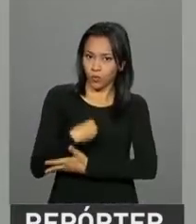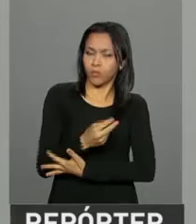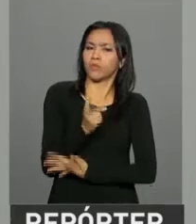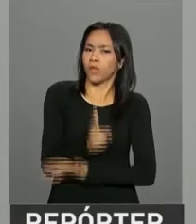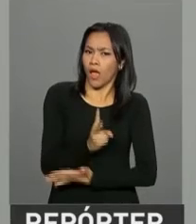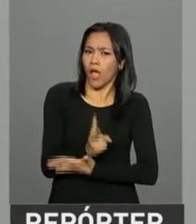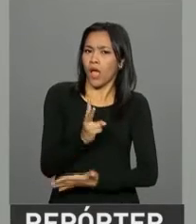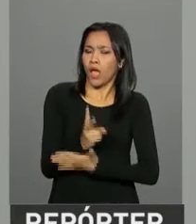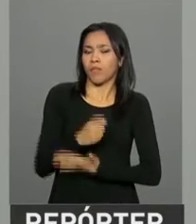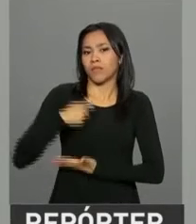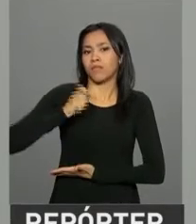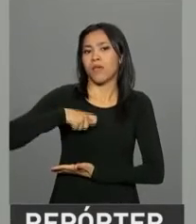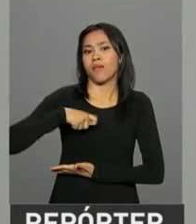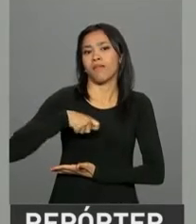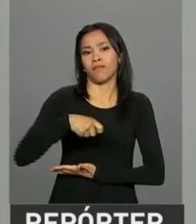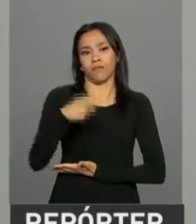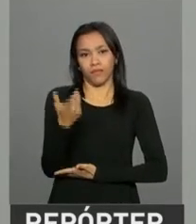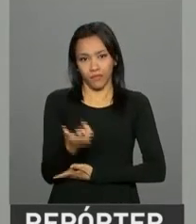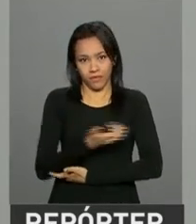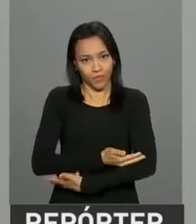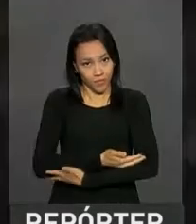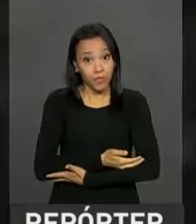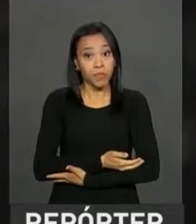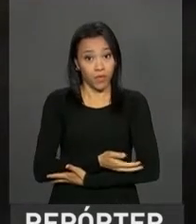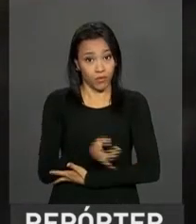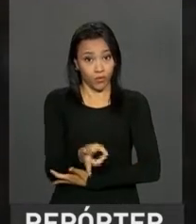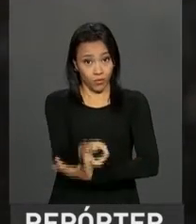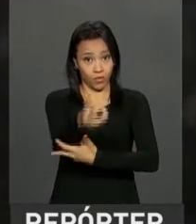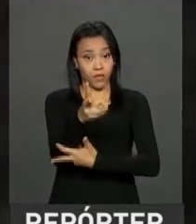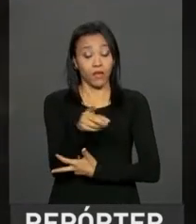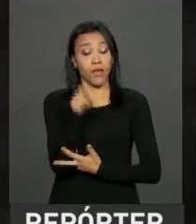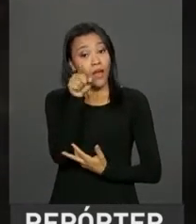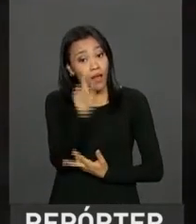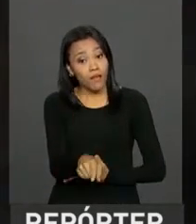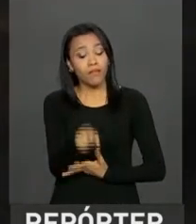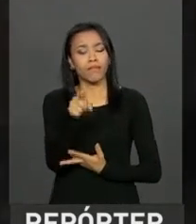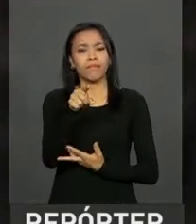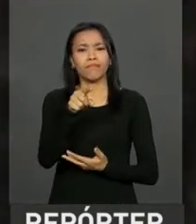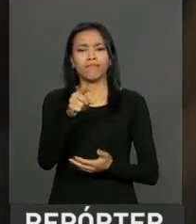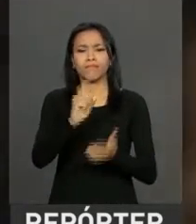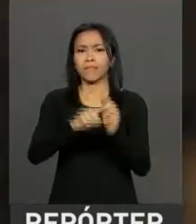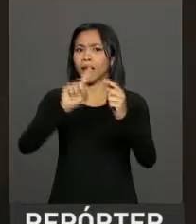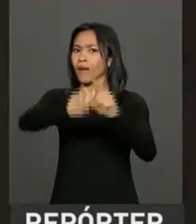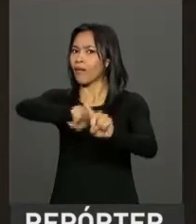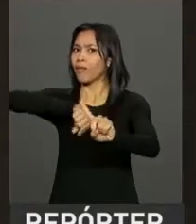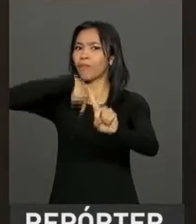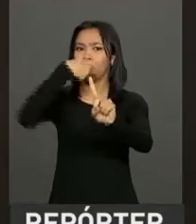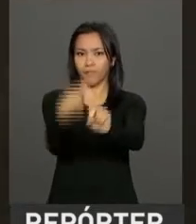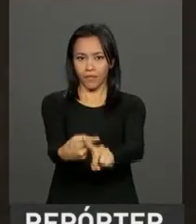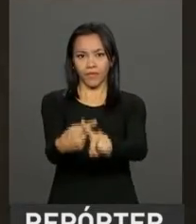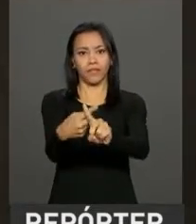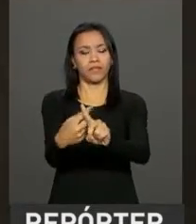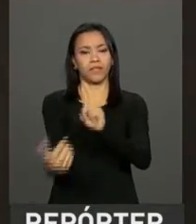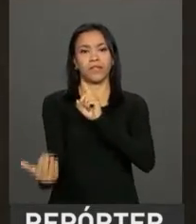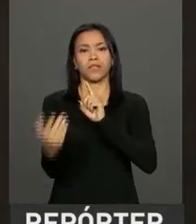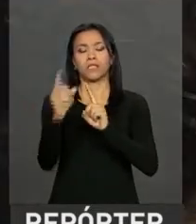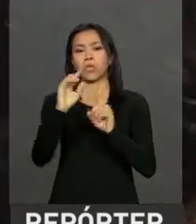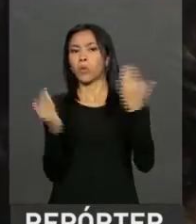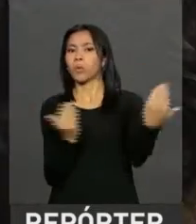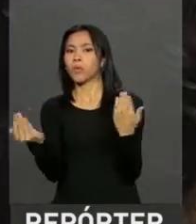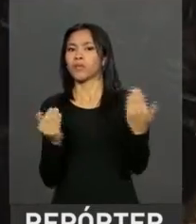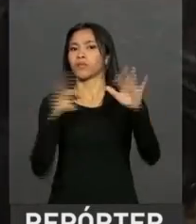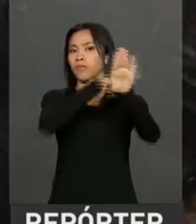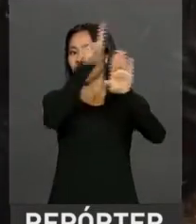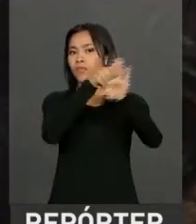até os primeiros 6 meses de vida do bebê. O índice é o dobro das taxas registradas nos Estados Unidos,